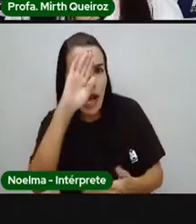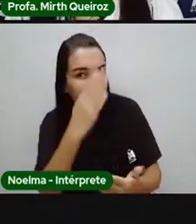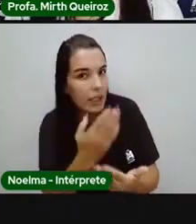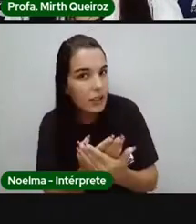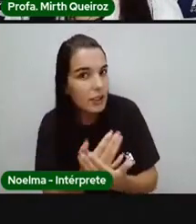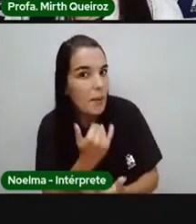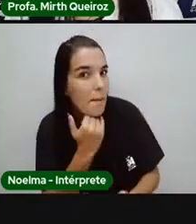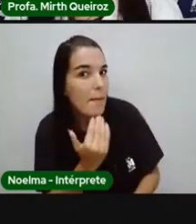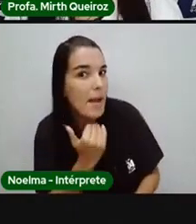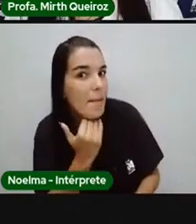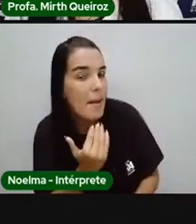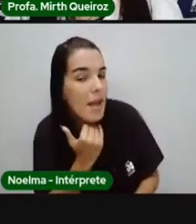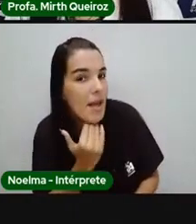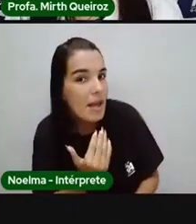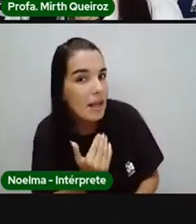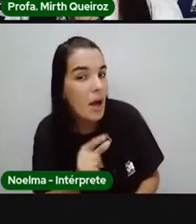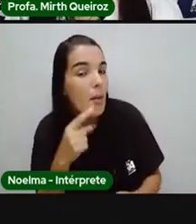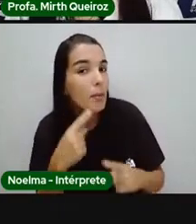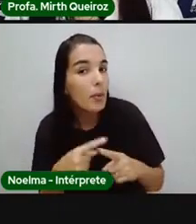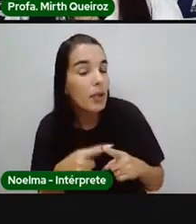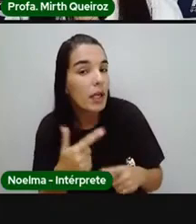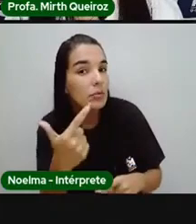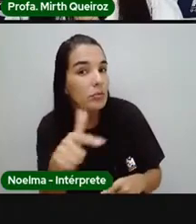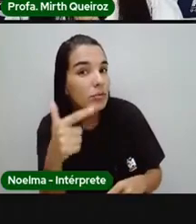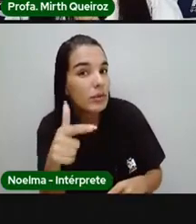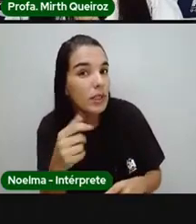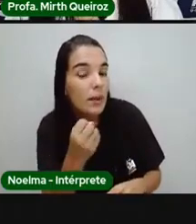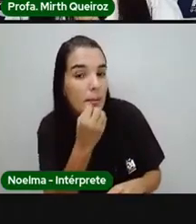balelas, pois não há milagres, não.